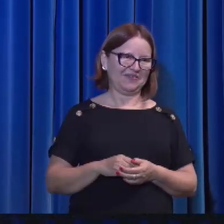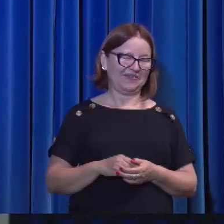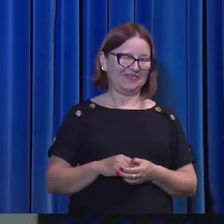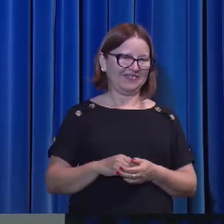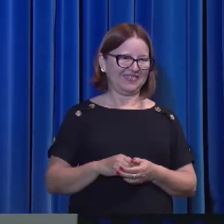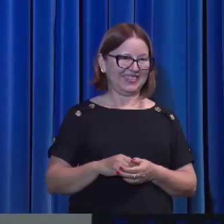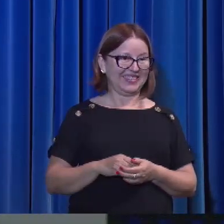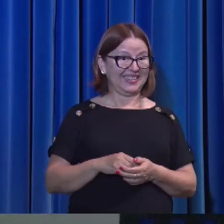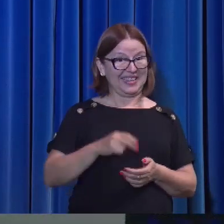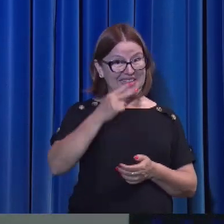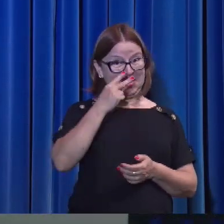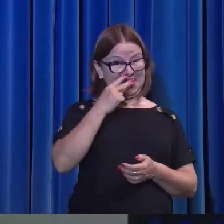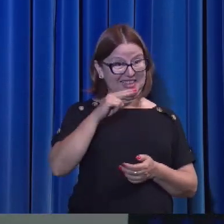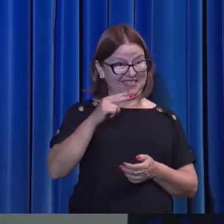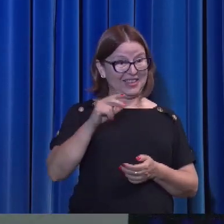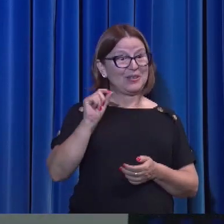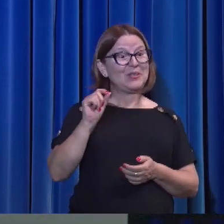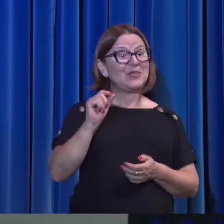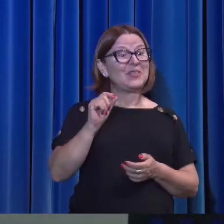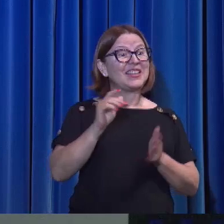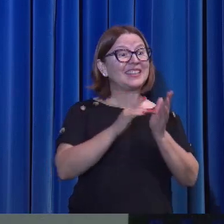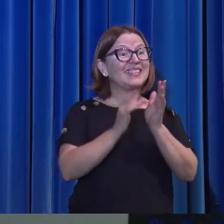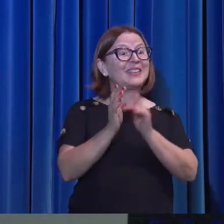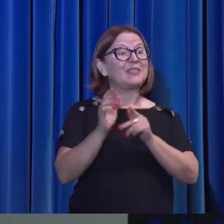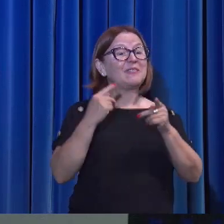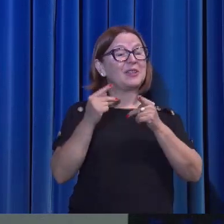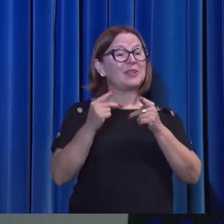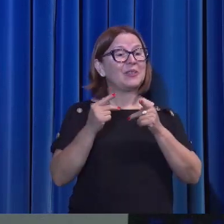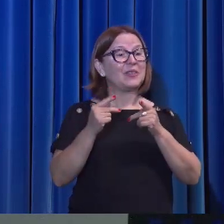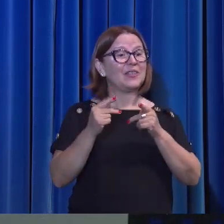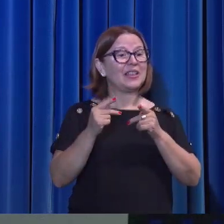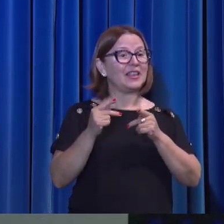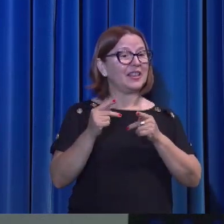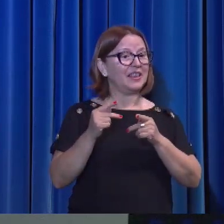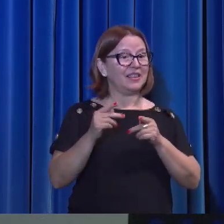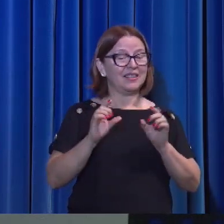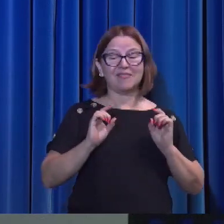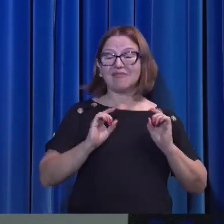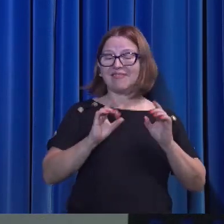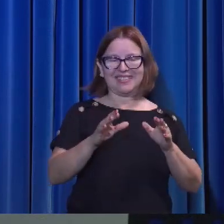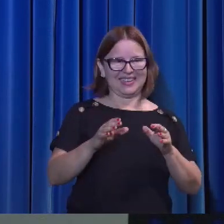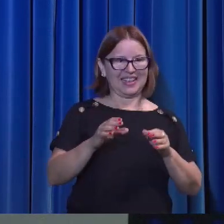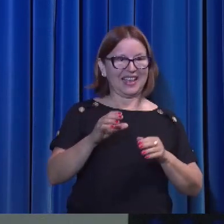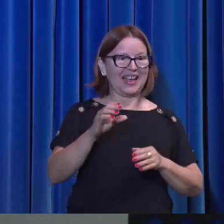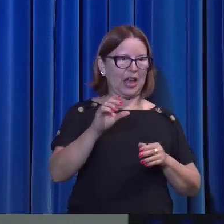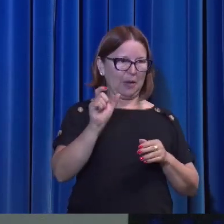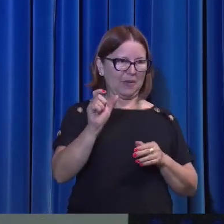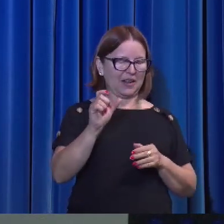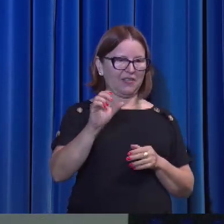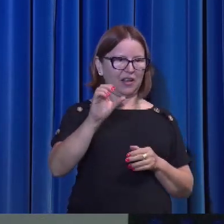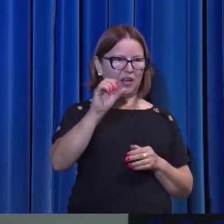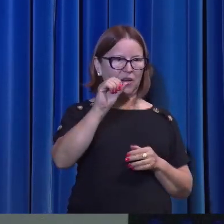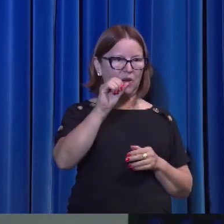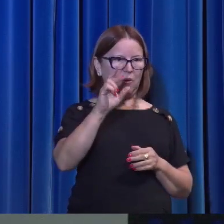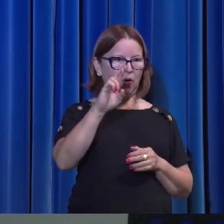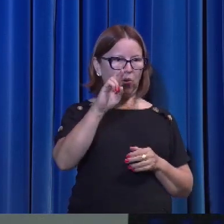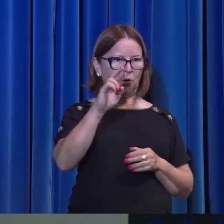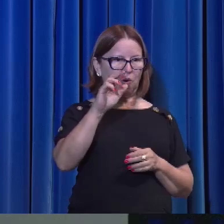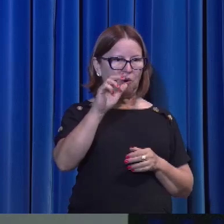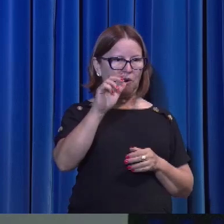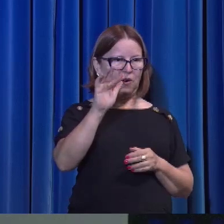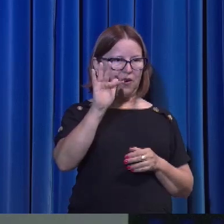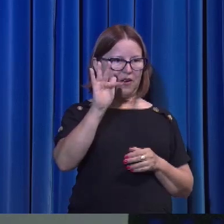Você está vendo o que ele disse? Órfão. O que é órfão? É filho de alguém.